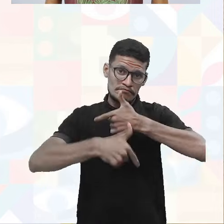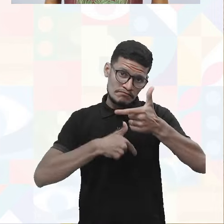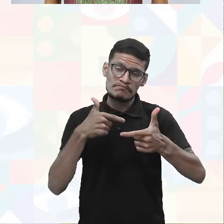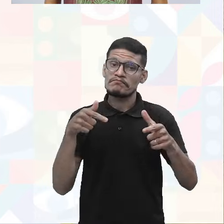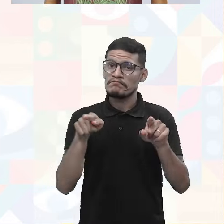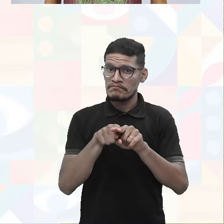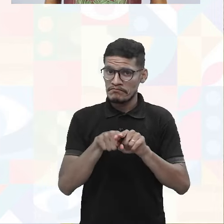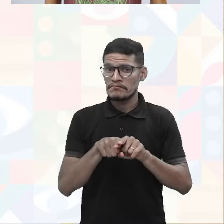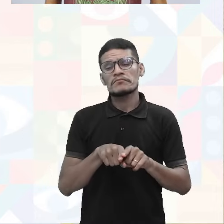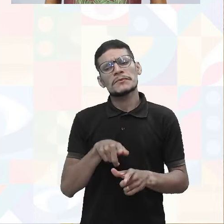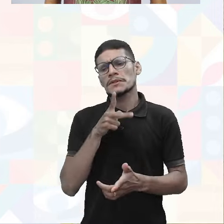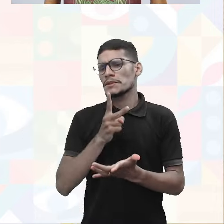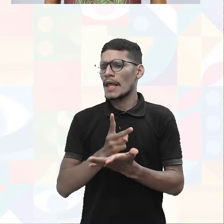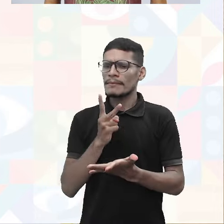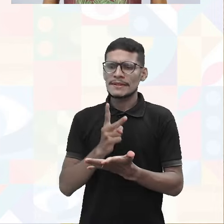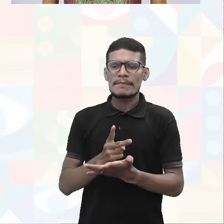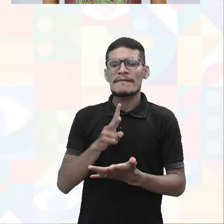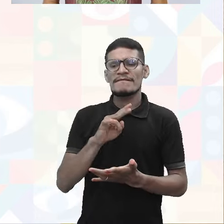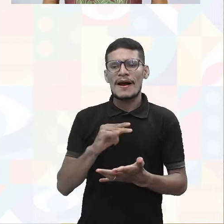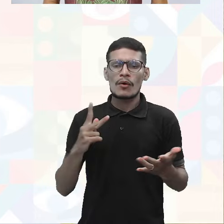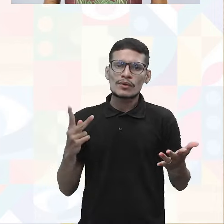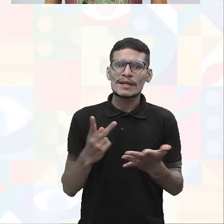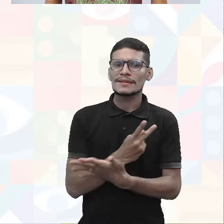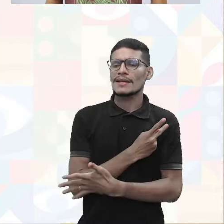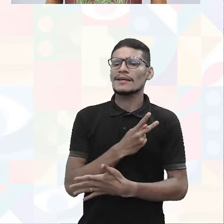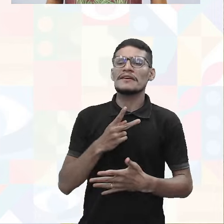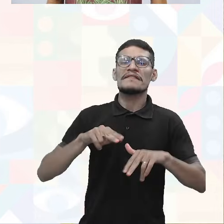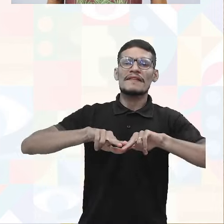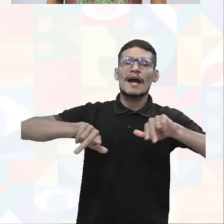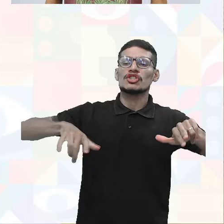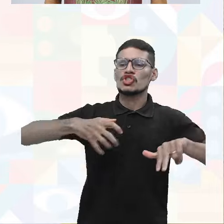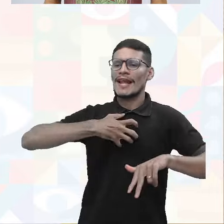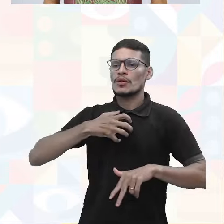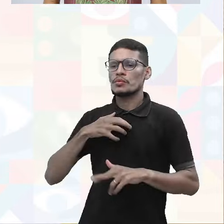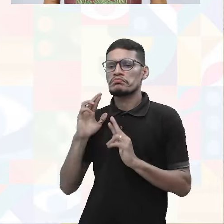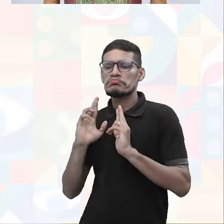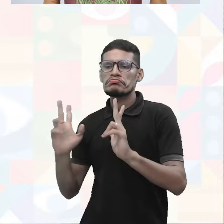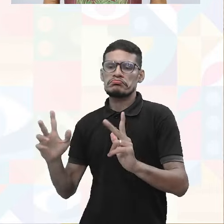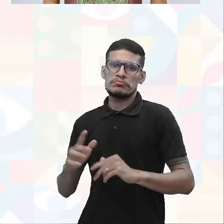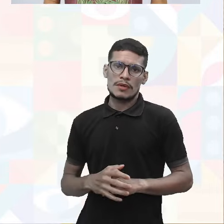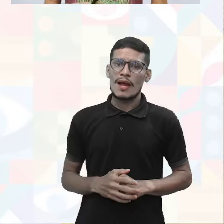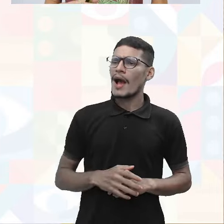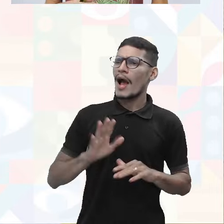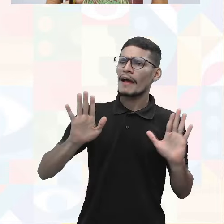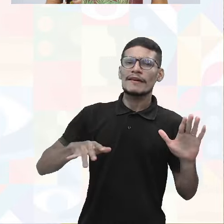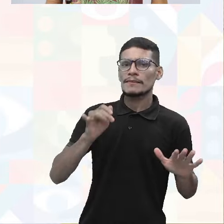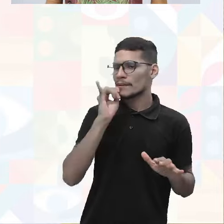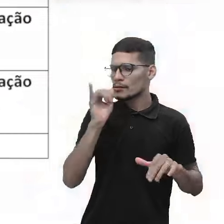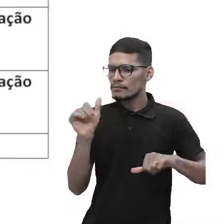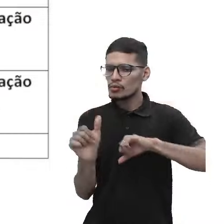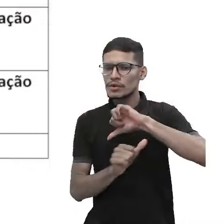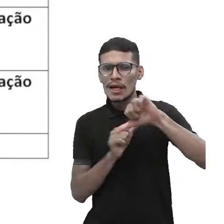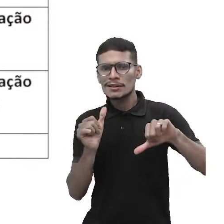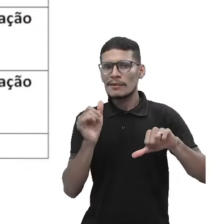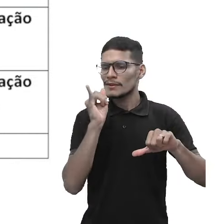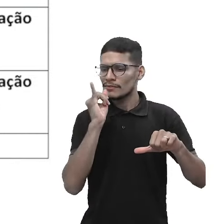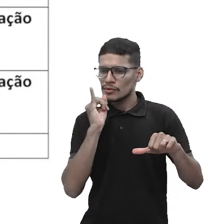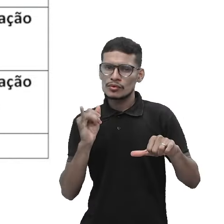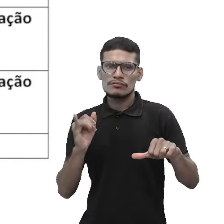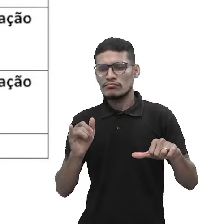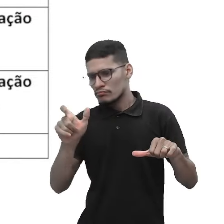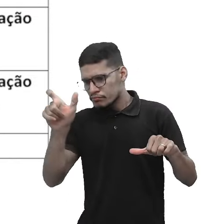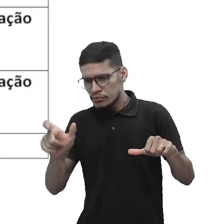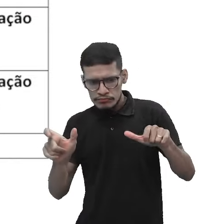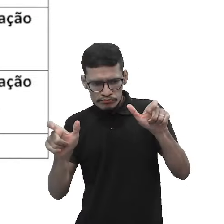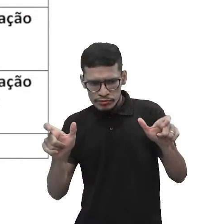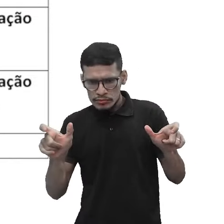ela vai estar sendo sempre realizada de várias formas diferentes. Às vezes, numa troca de turno, quando eu vou estar pegando um equipamento, ou